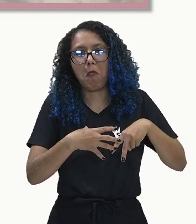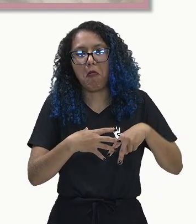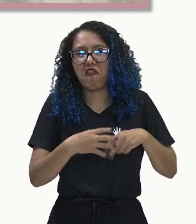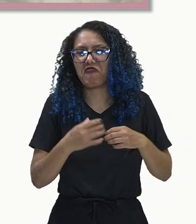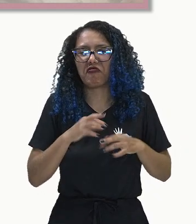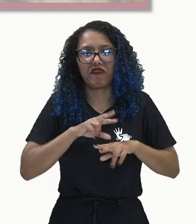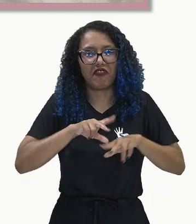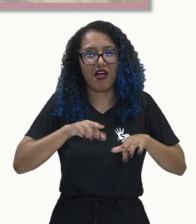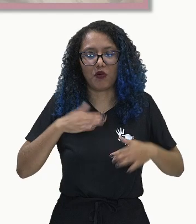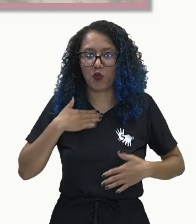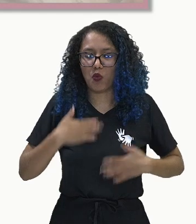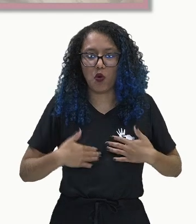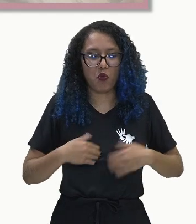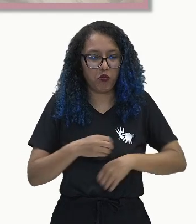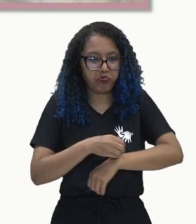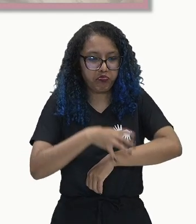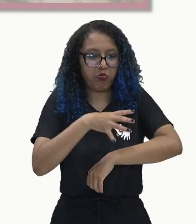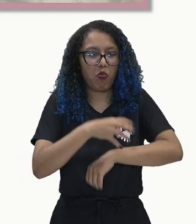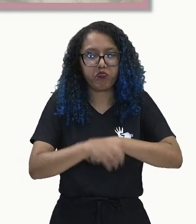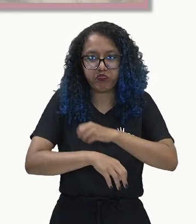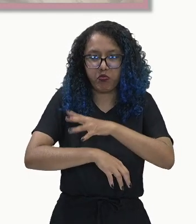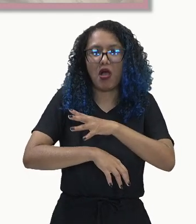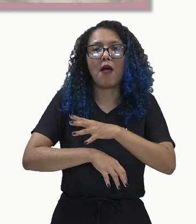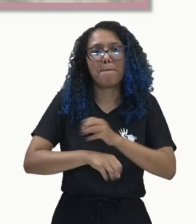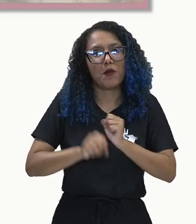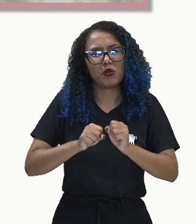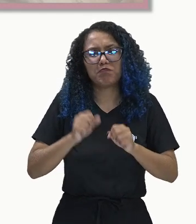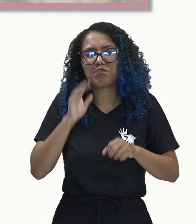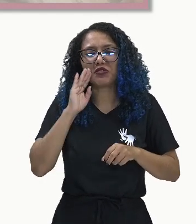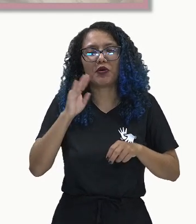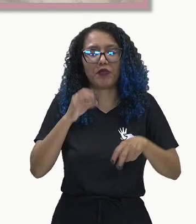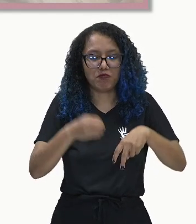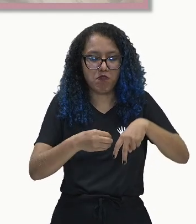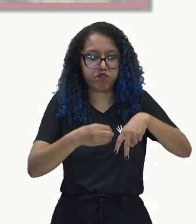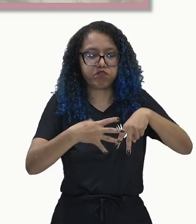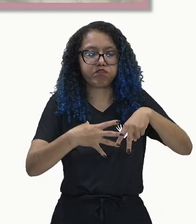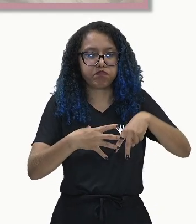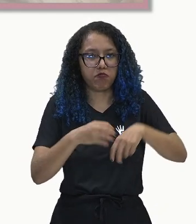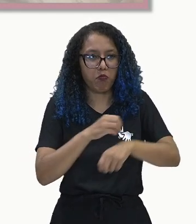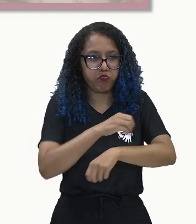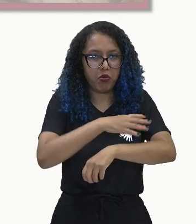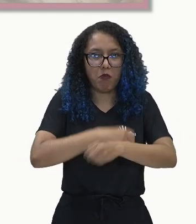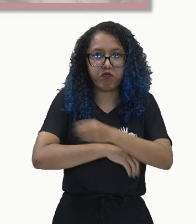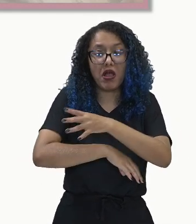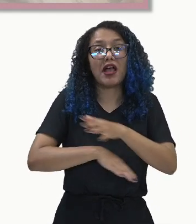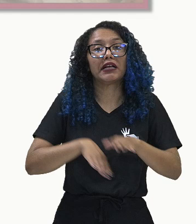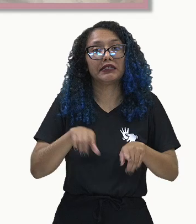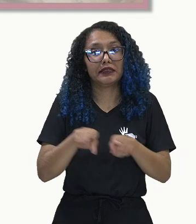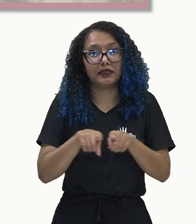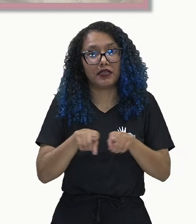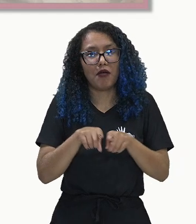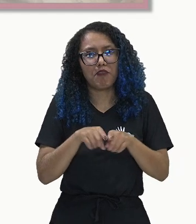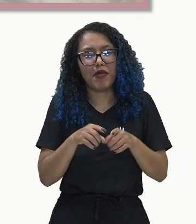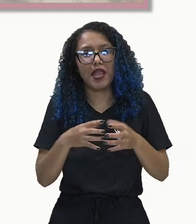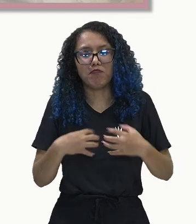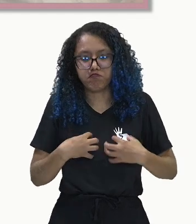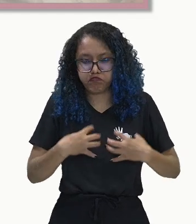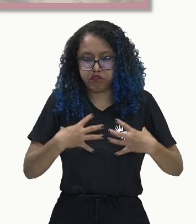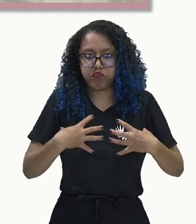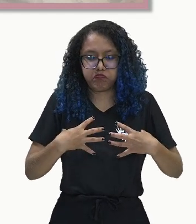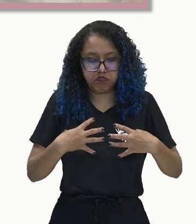corpo, especialmente pernas, braços e, acreditem, órgãos genitais e mamas.